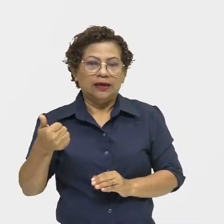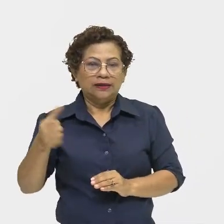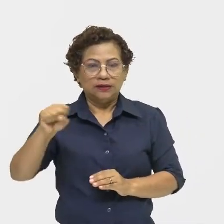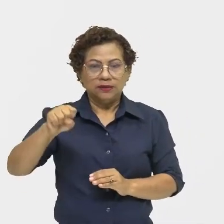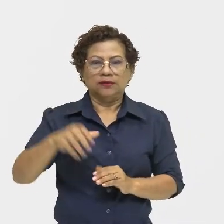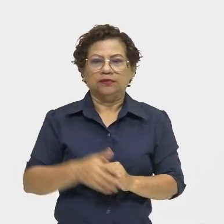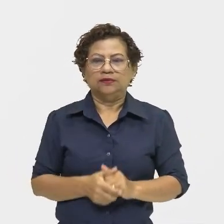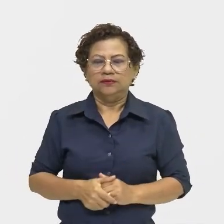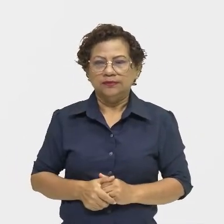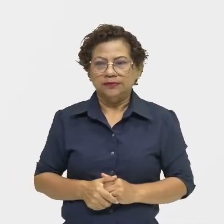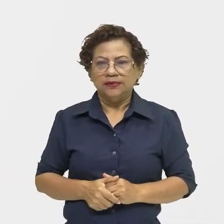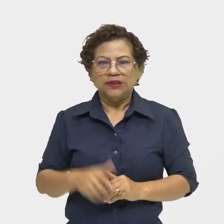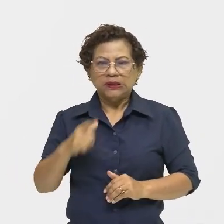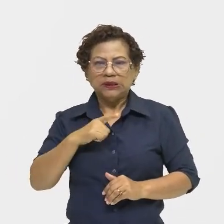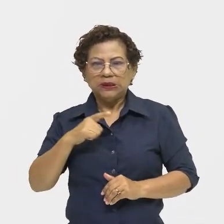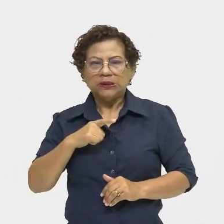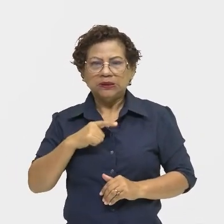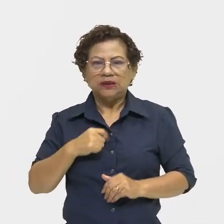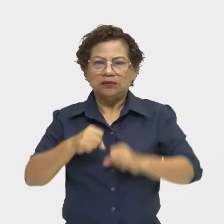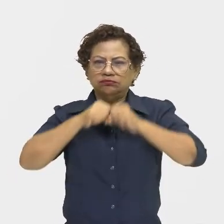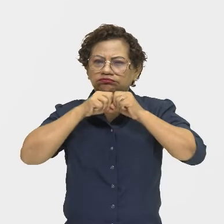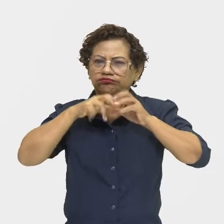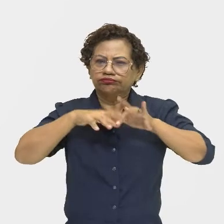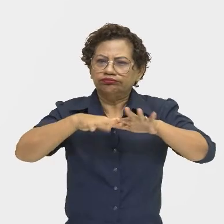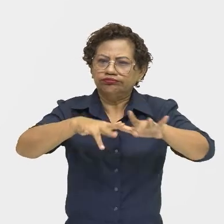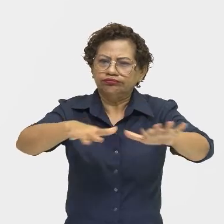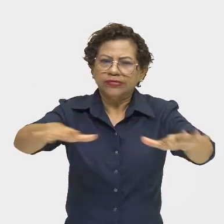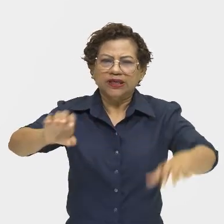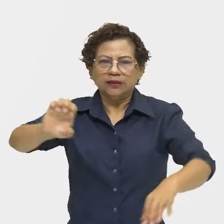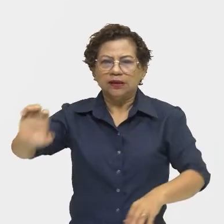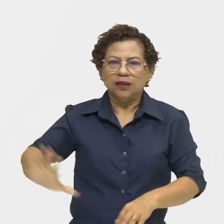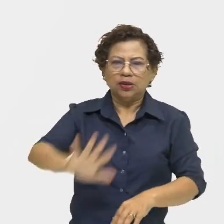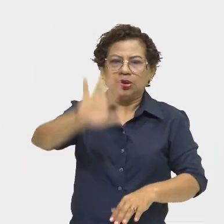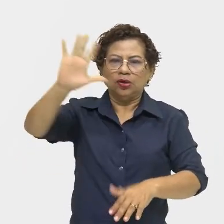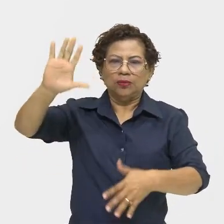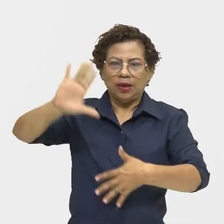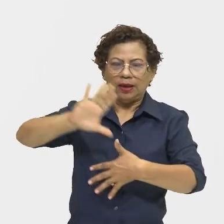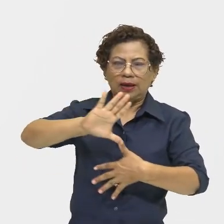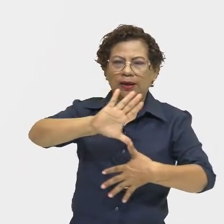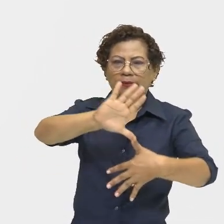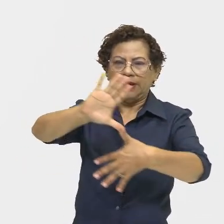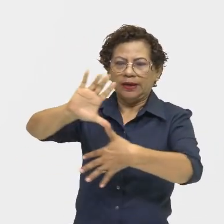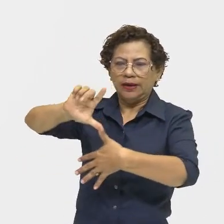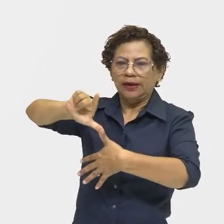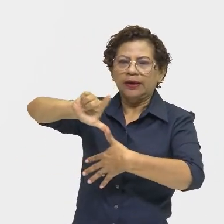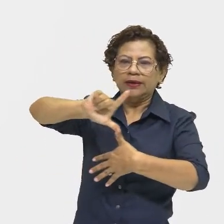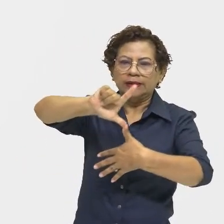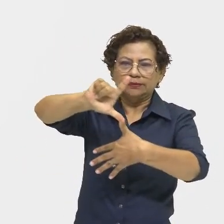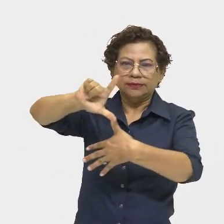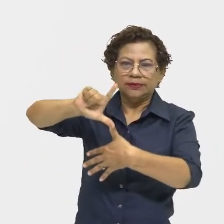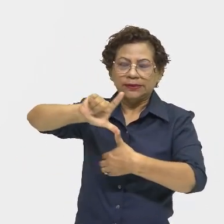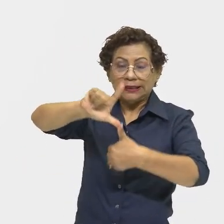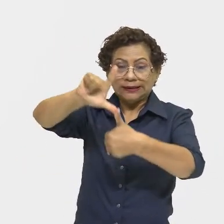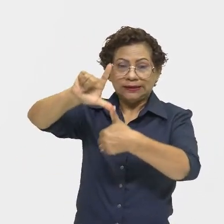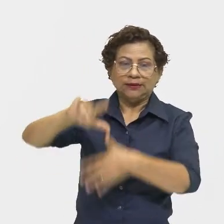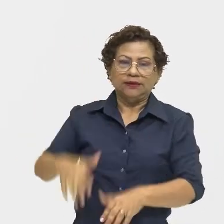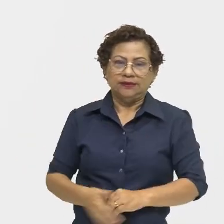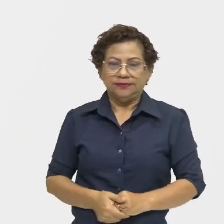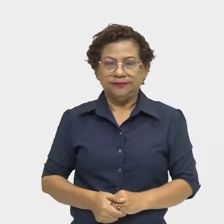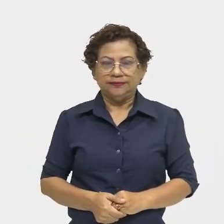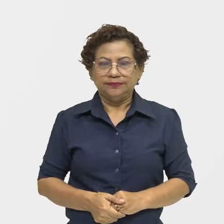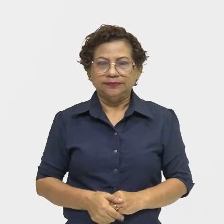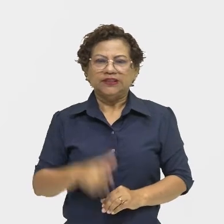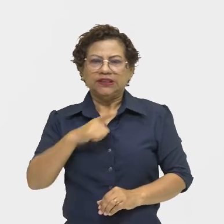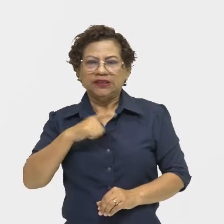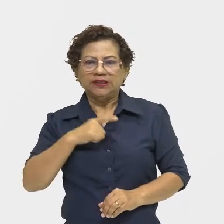Estes são, porém, seus limites máximos. O aparecimento das formas barrocas dá-se em épocas diferentes em cada